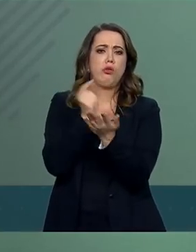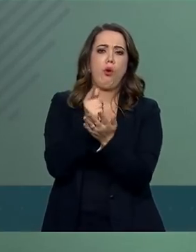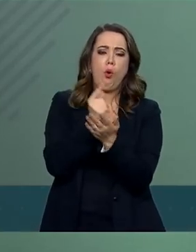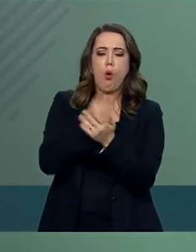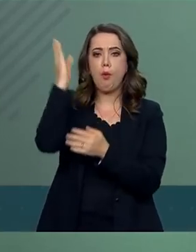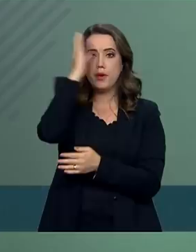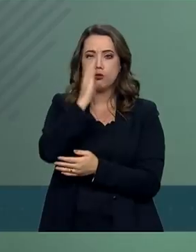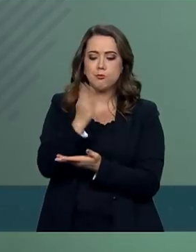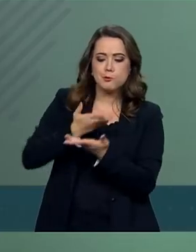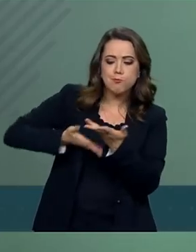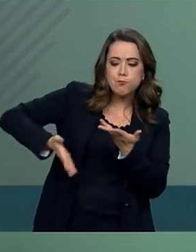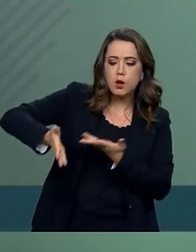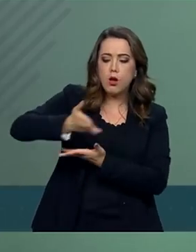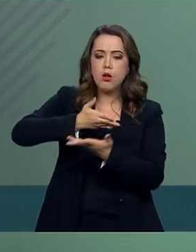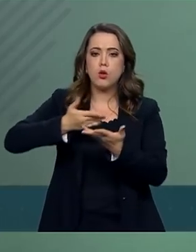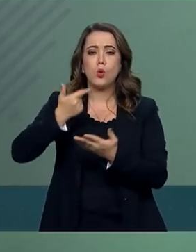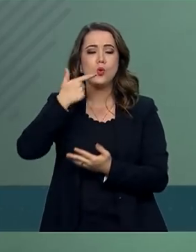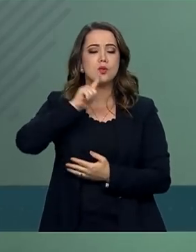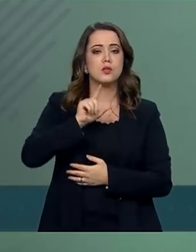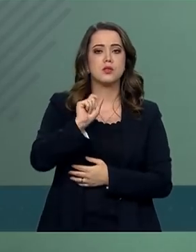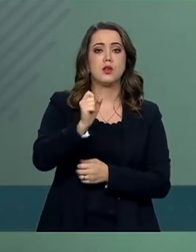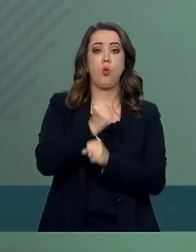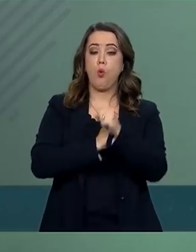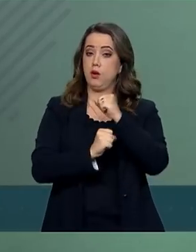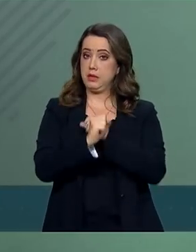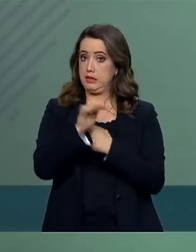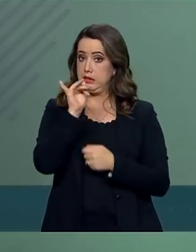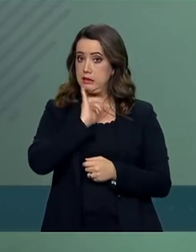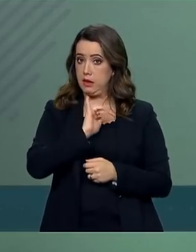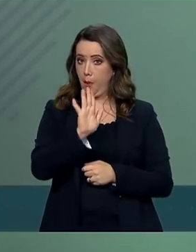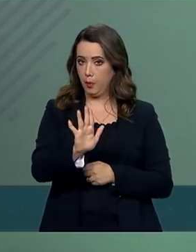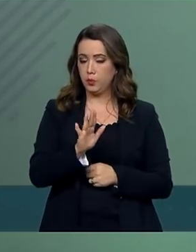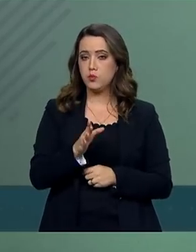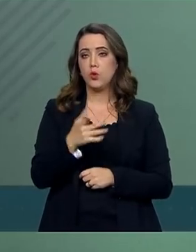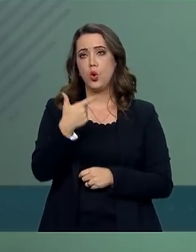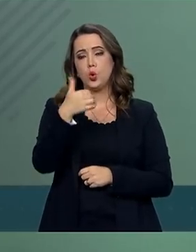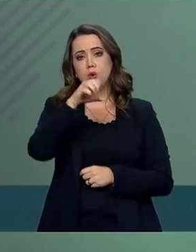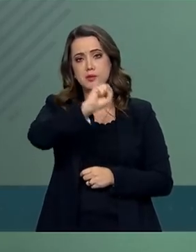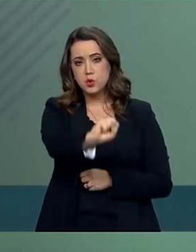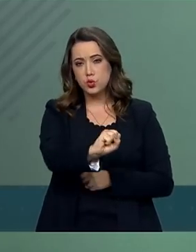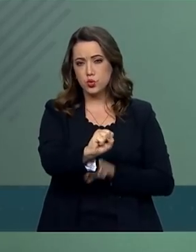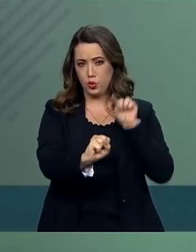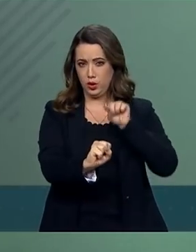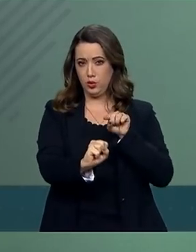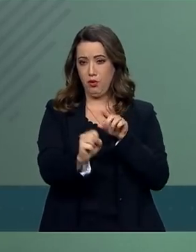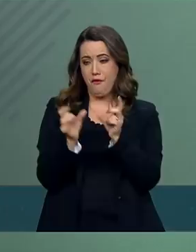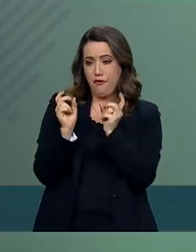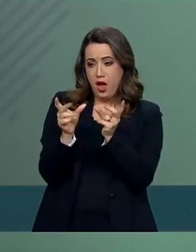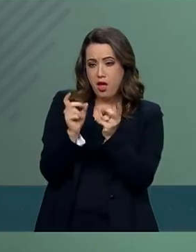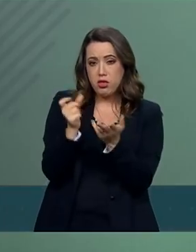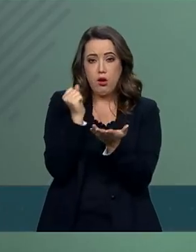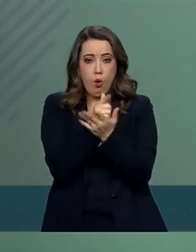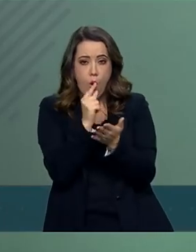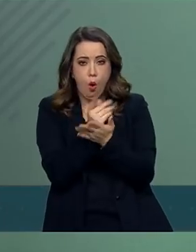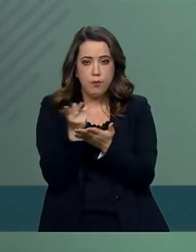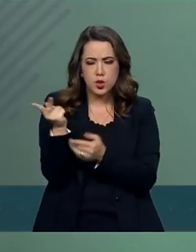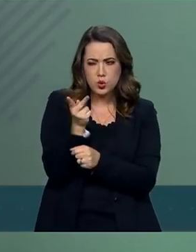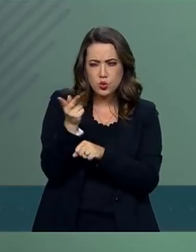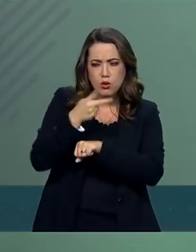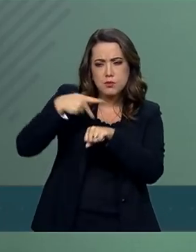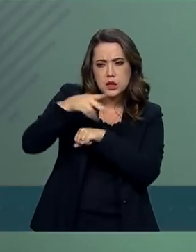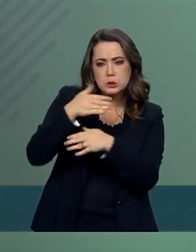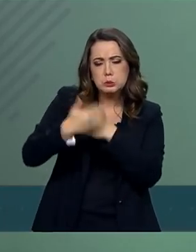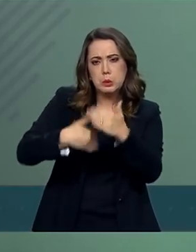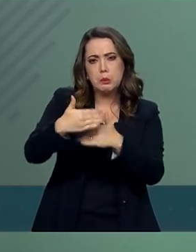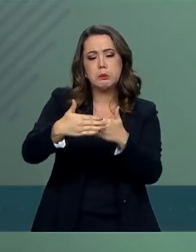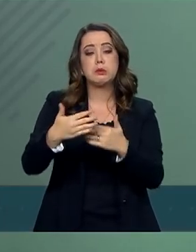comércio bilateral alcançou, o ano passado, 2018, próximo de 98